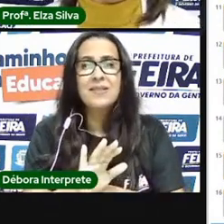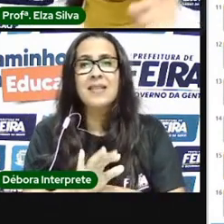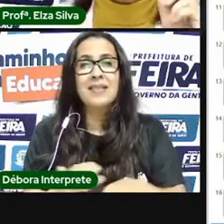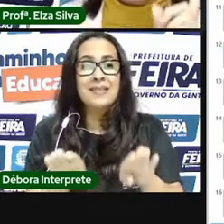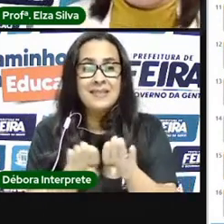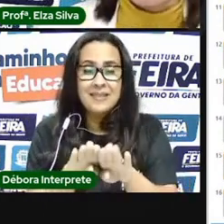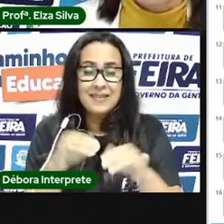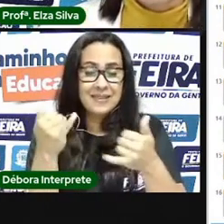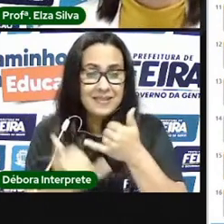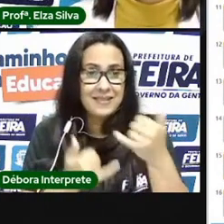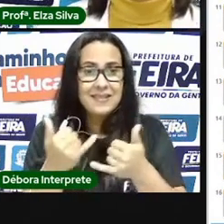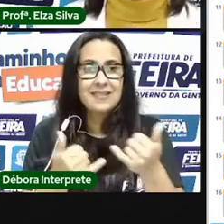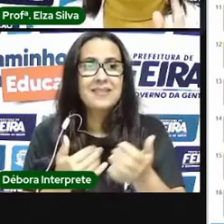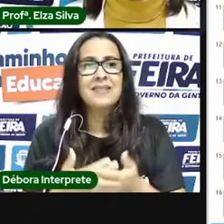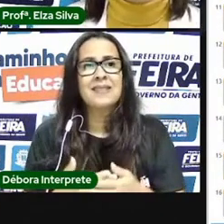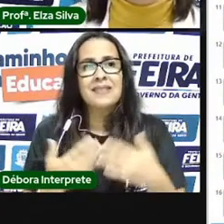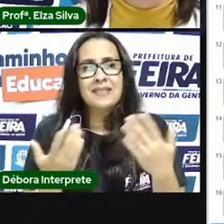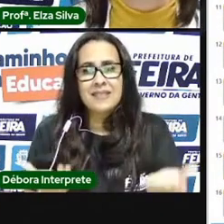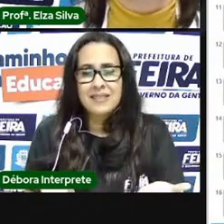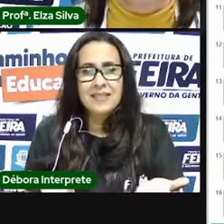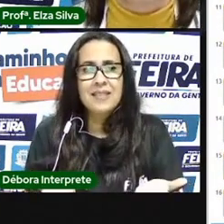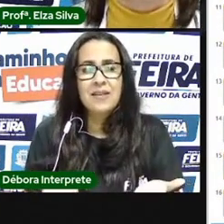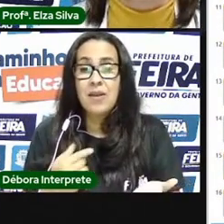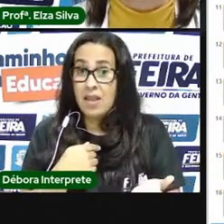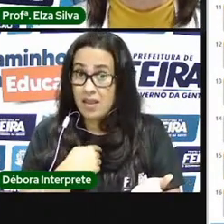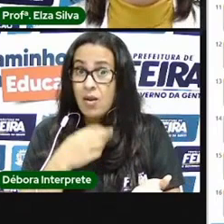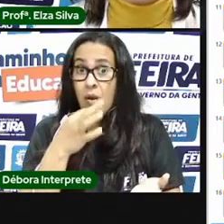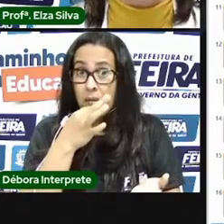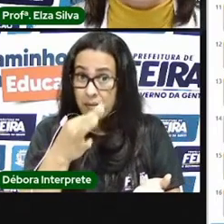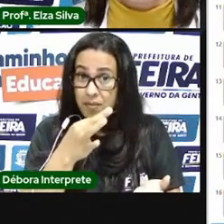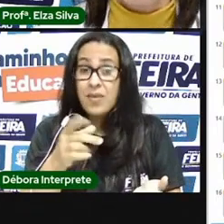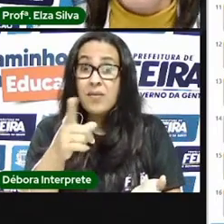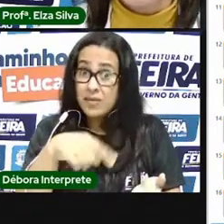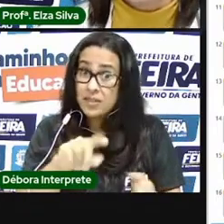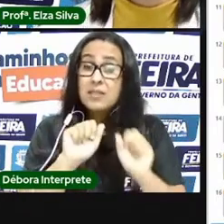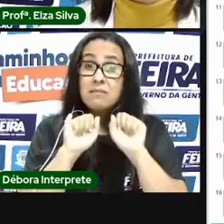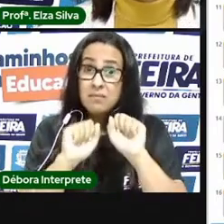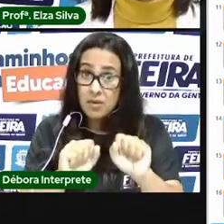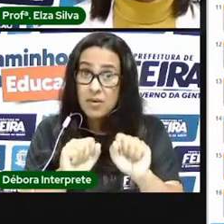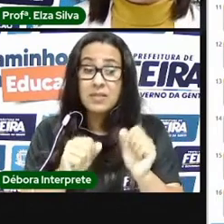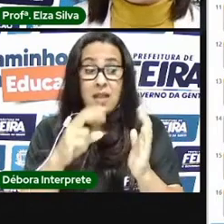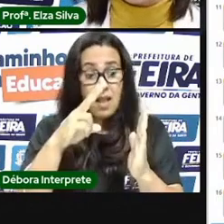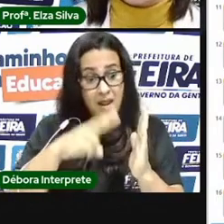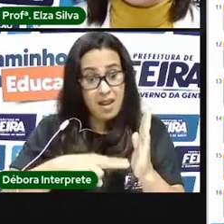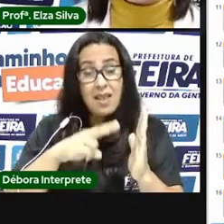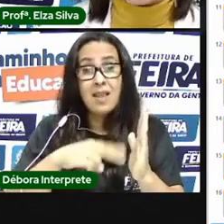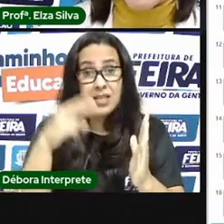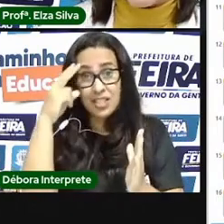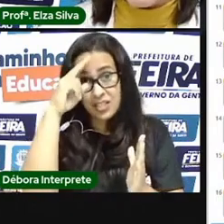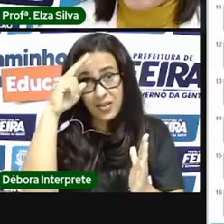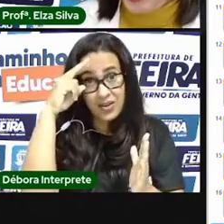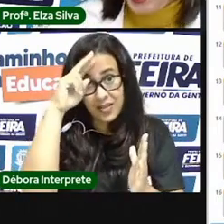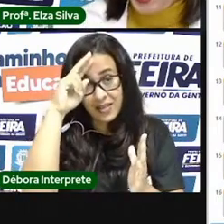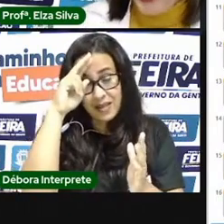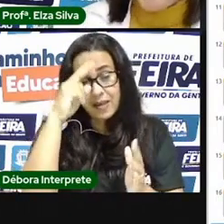então eu deixo meus caros alunos como recomendação a partir de hoje leiam muitas histórias em quadrinhos está